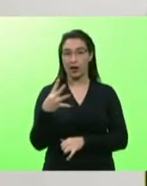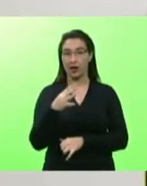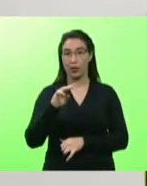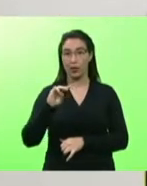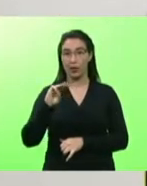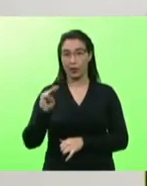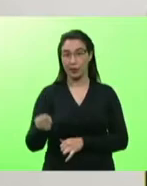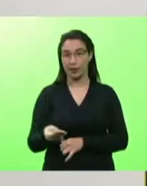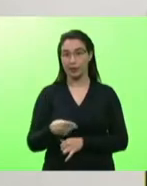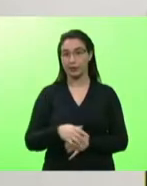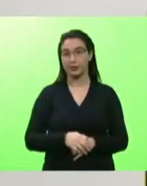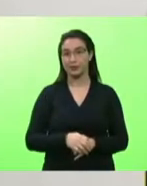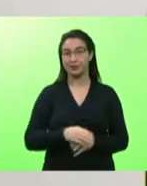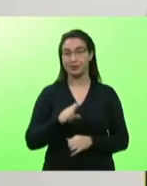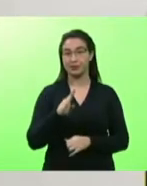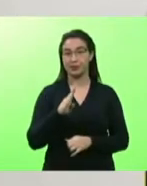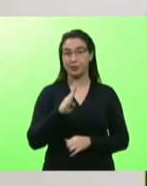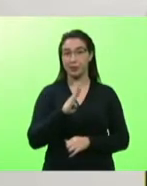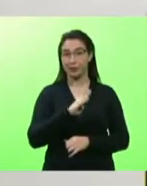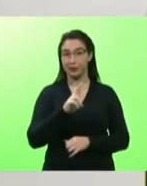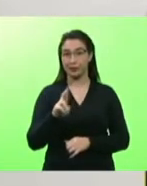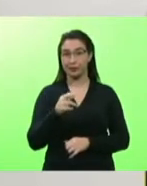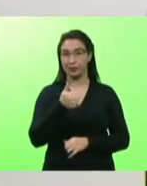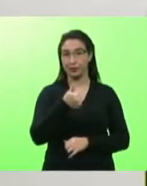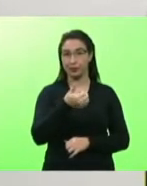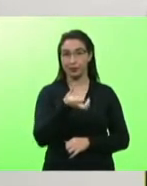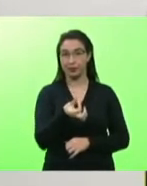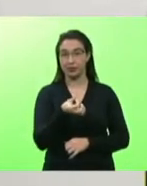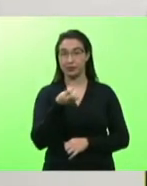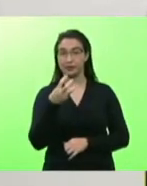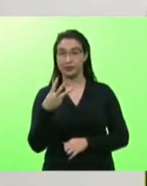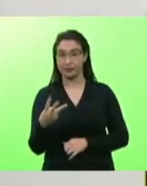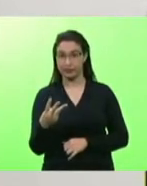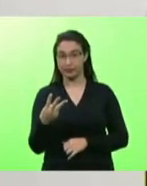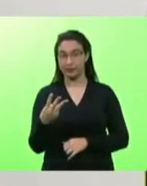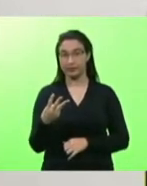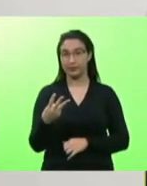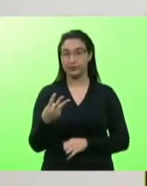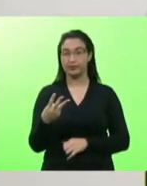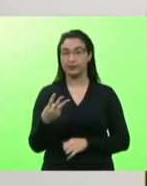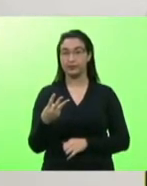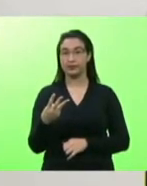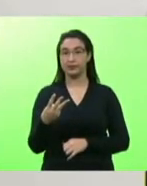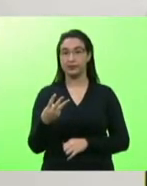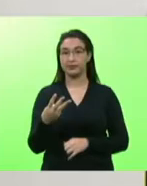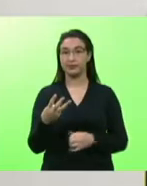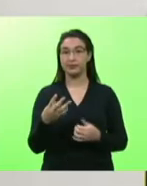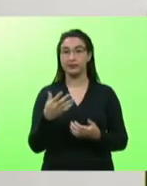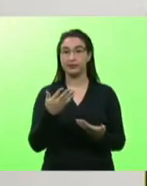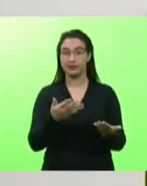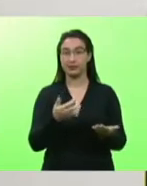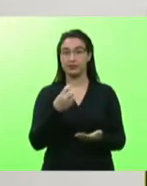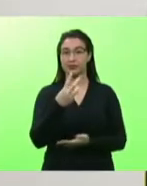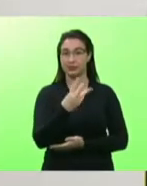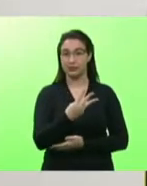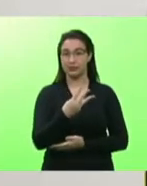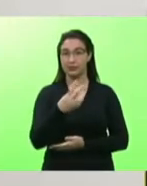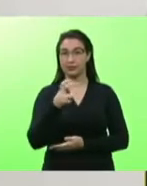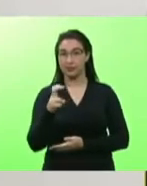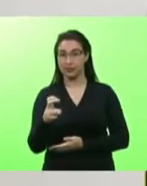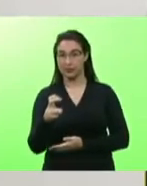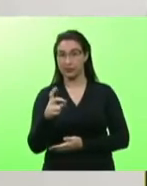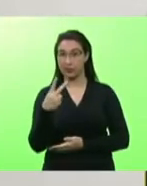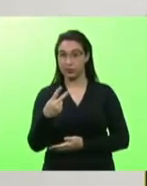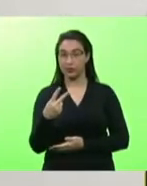-163, lá no extremo oeste, de São Miguel do Oeste a Dionísio, de 32 milhões, baixou para